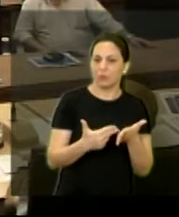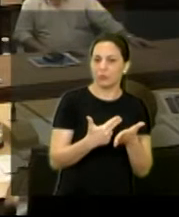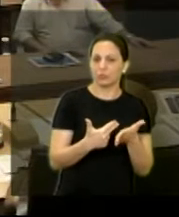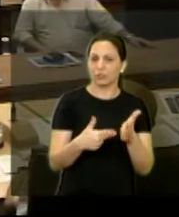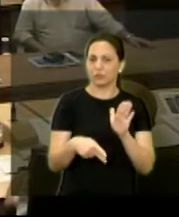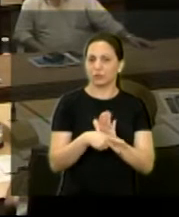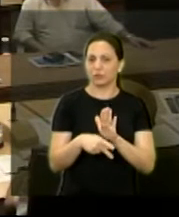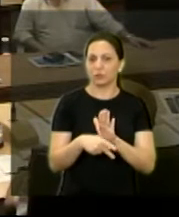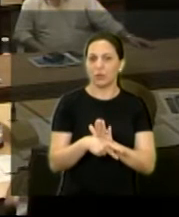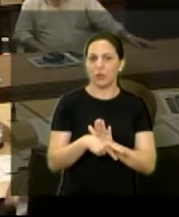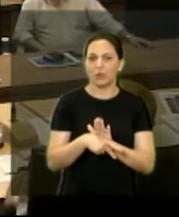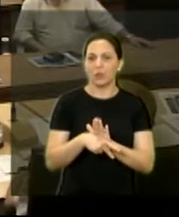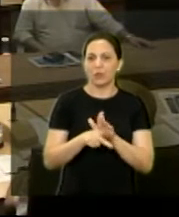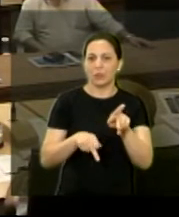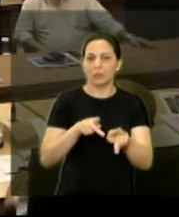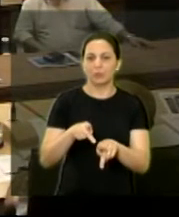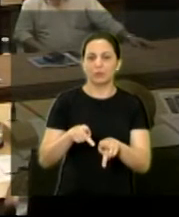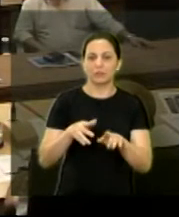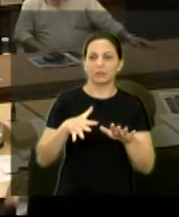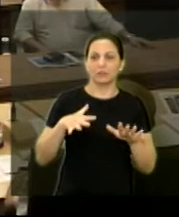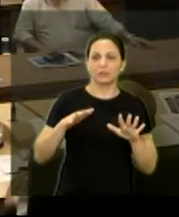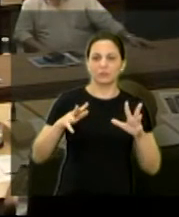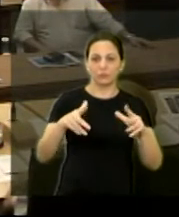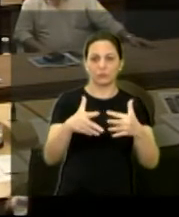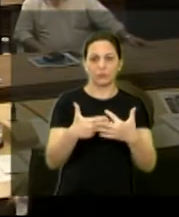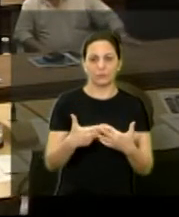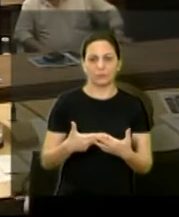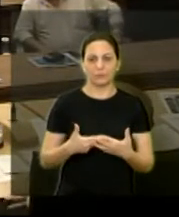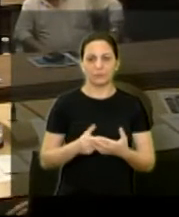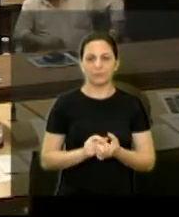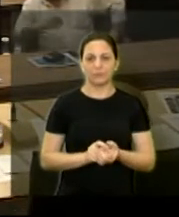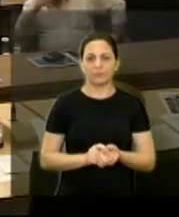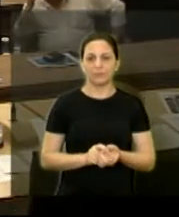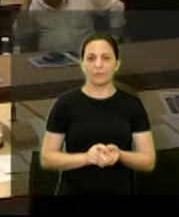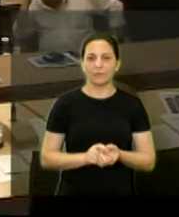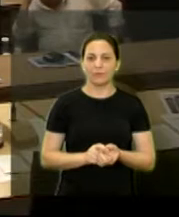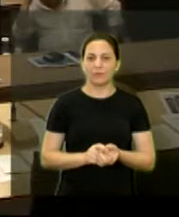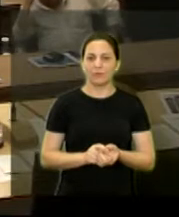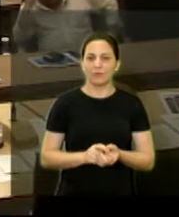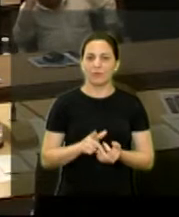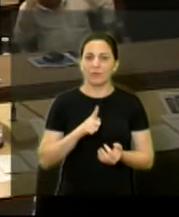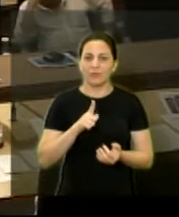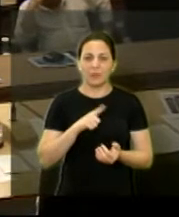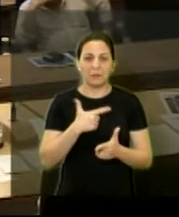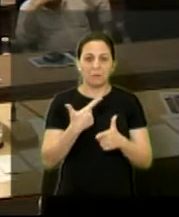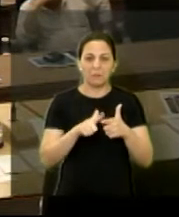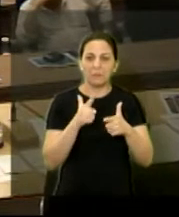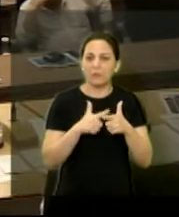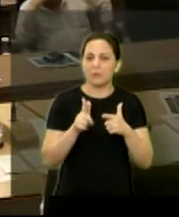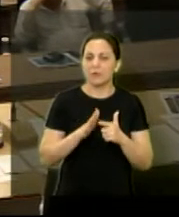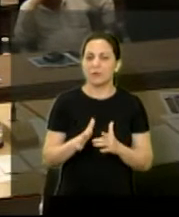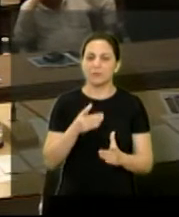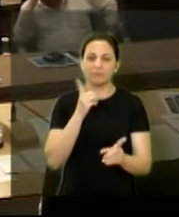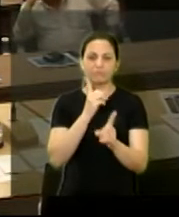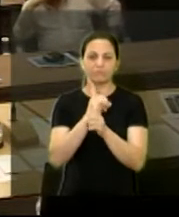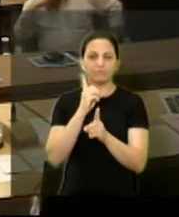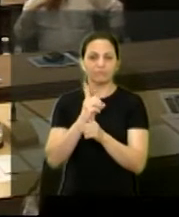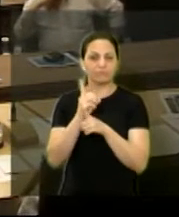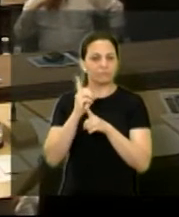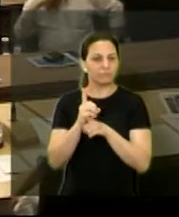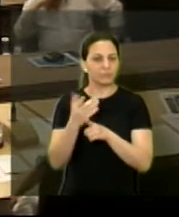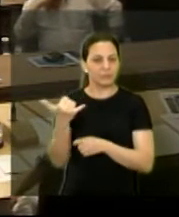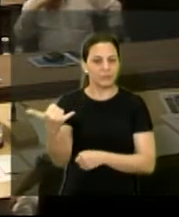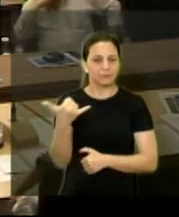ouvindo a população como um todo. e vários outros fatores no meio do caminho que a gente ouve falar um